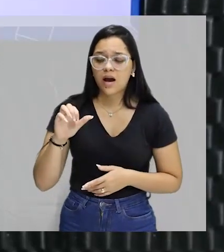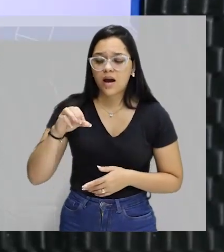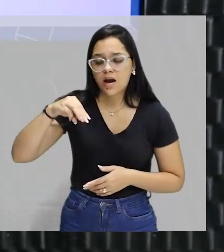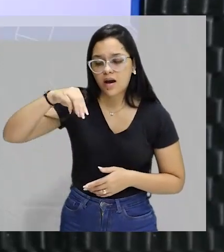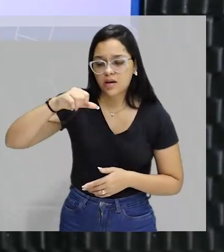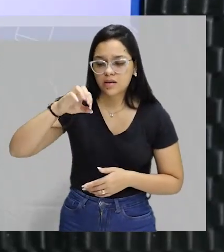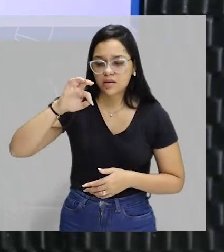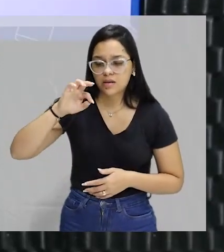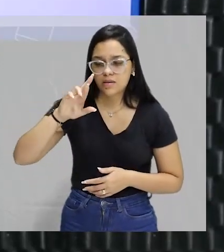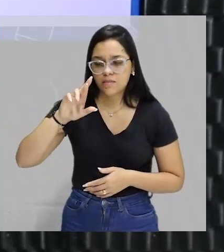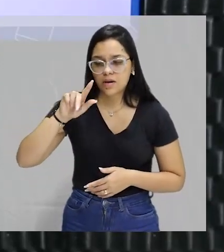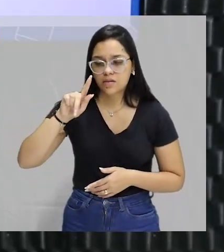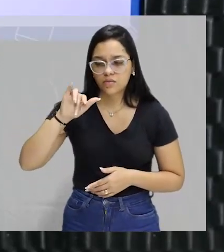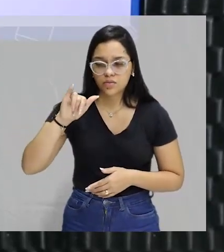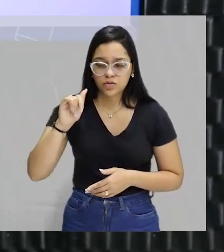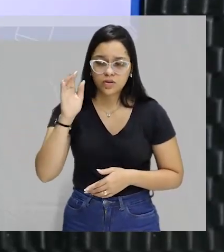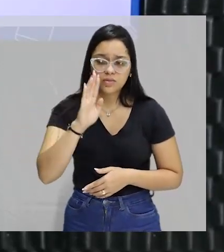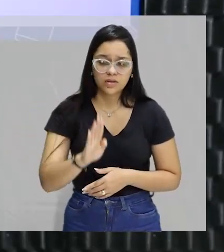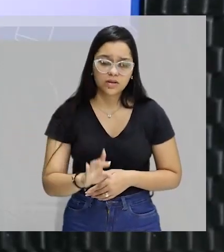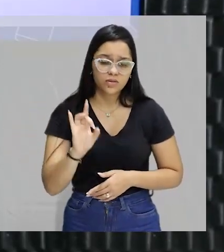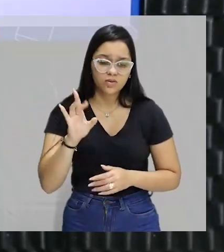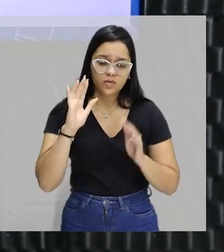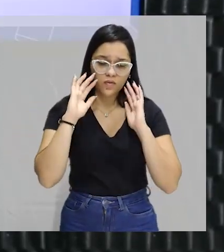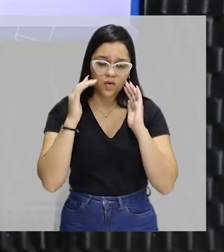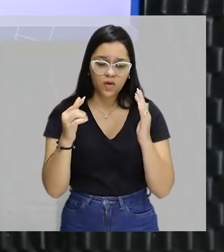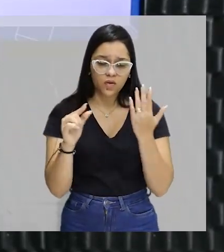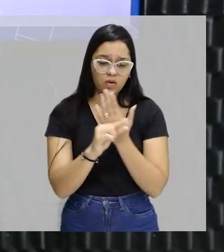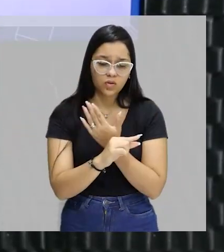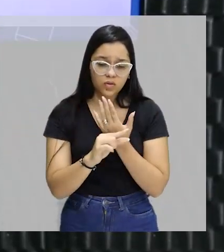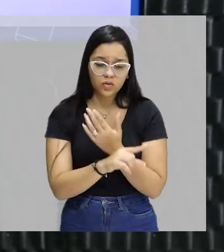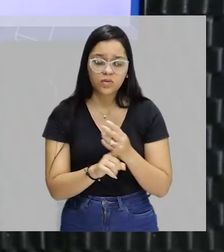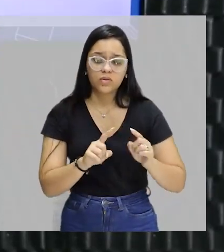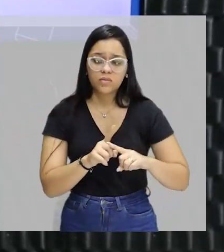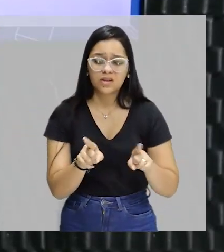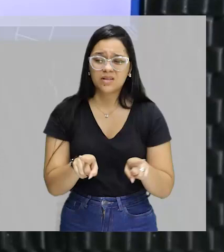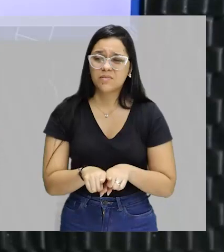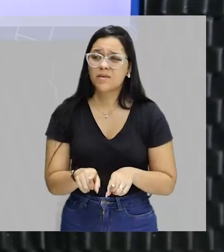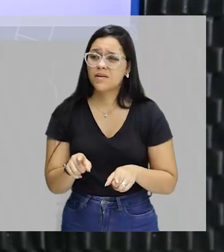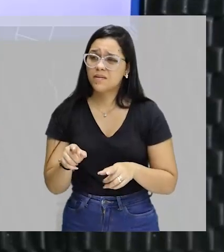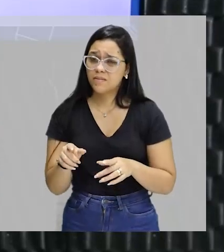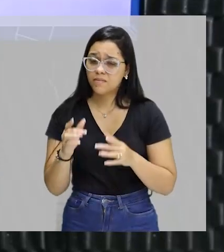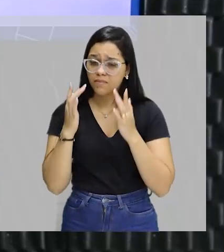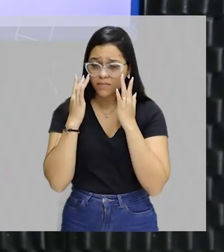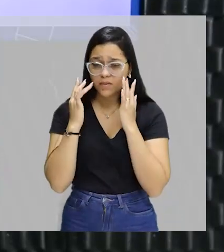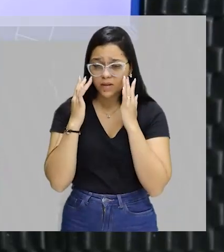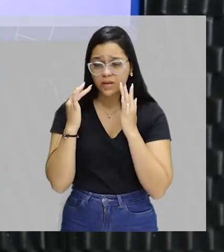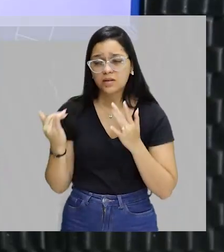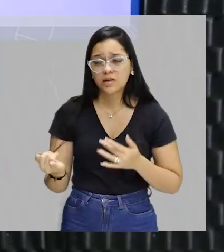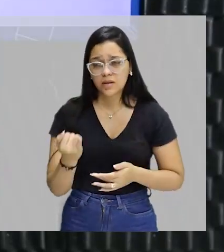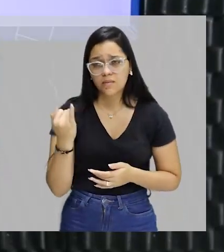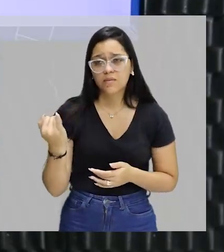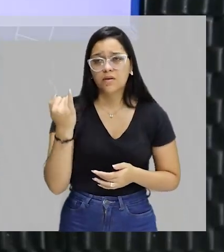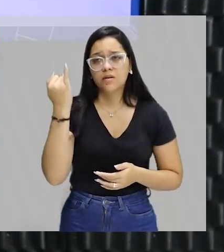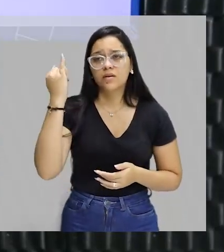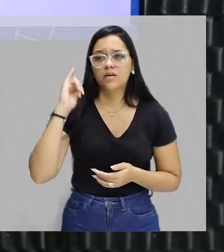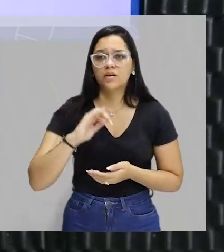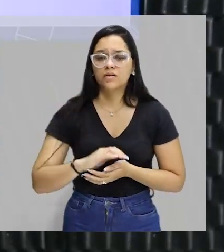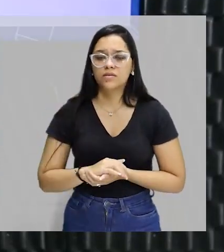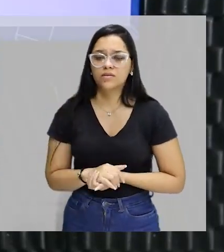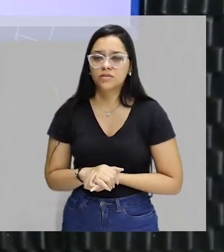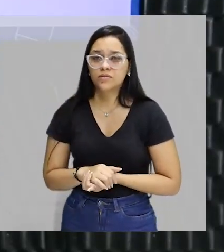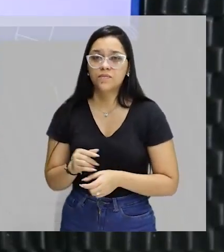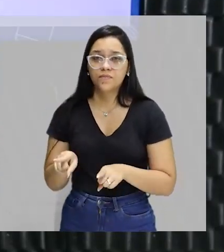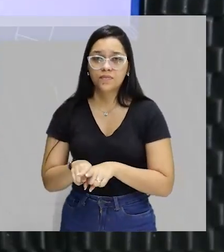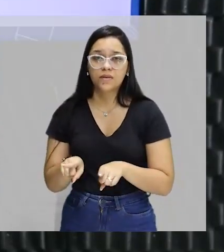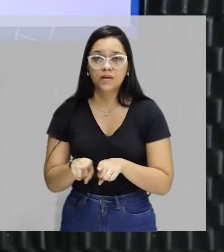não está centrada somente na produção dos autores, mas em algumas peças que tiveram destaque muito grande. E eu não podia deixar de falar, pelo menos, um representante,